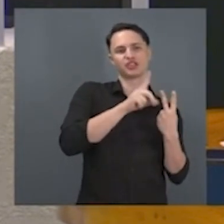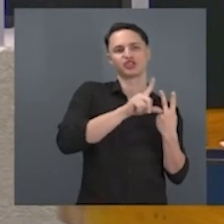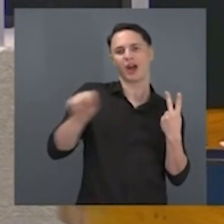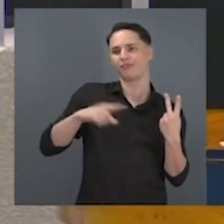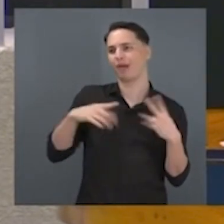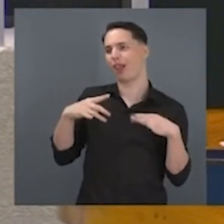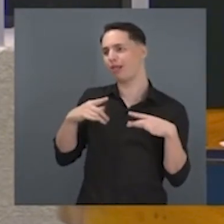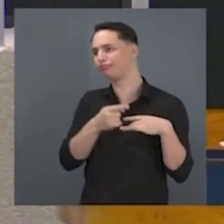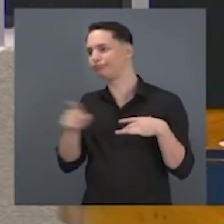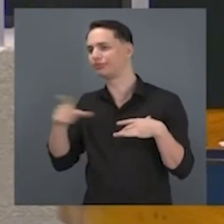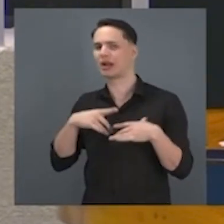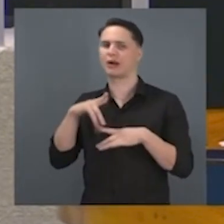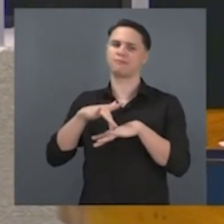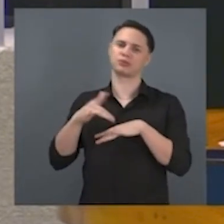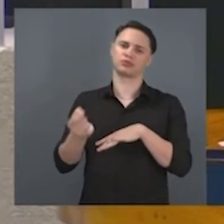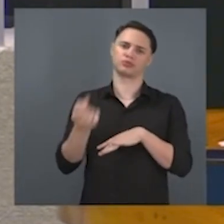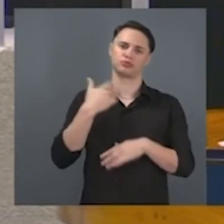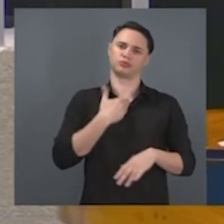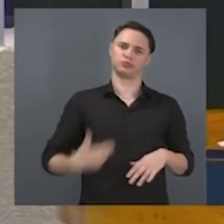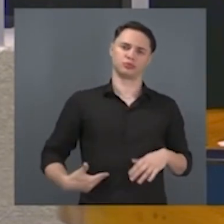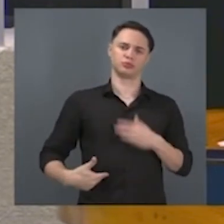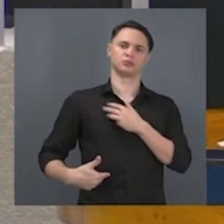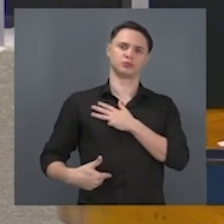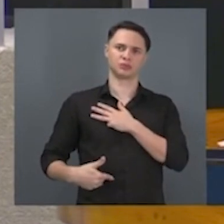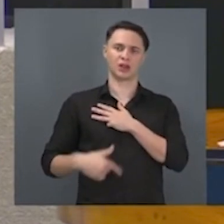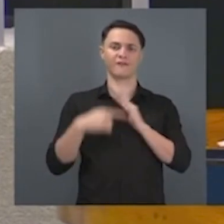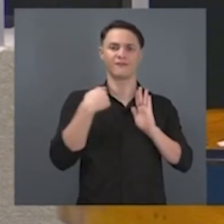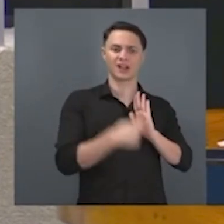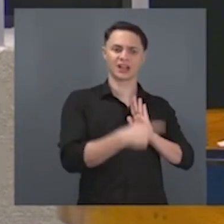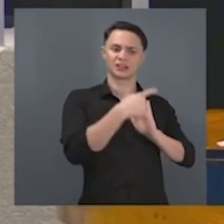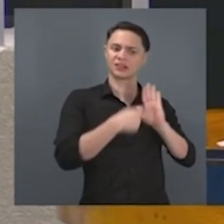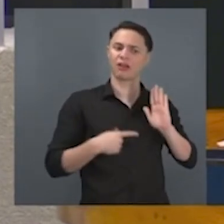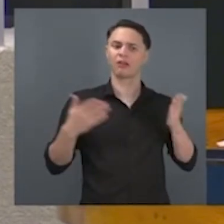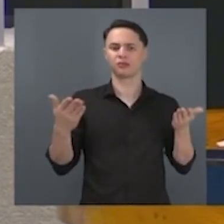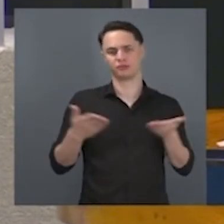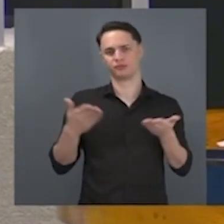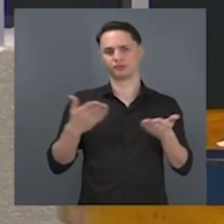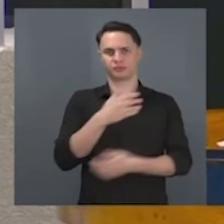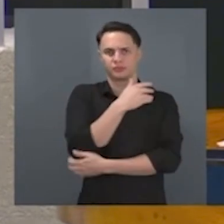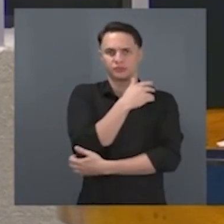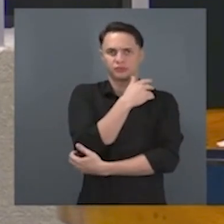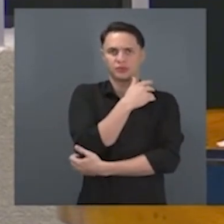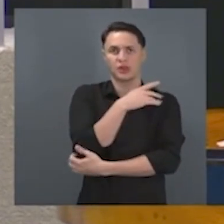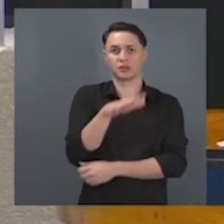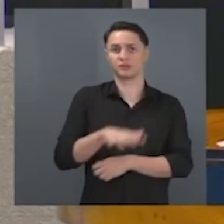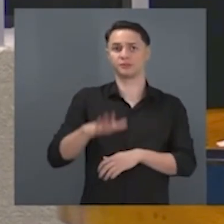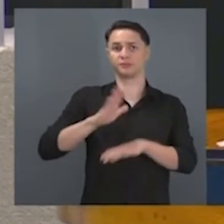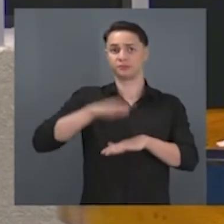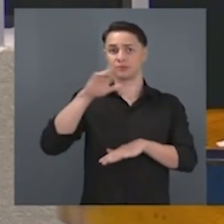absurdo o governo Lula ter vetado, justamente, a parte que mais